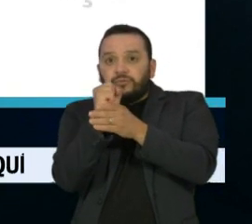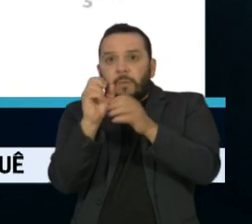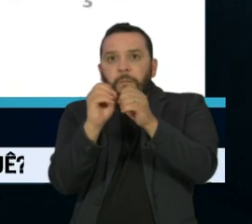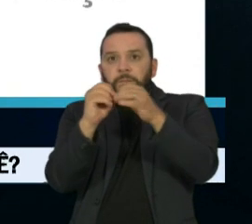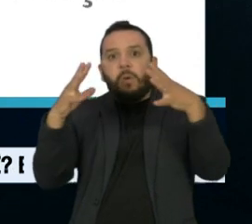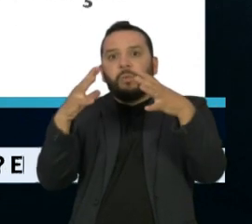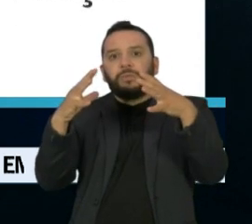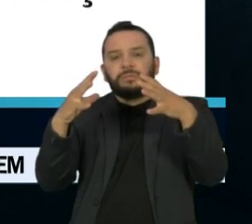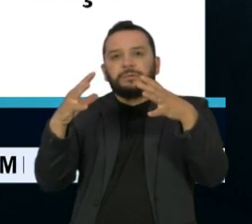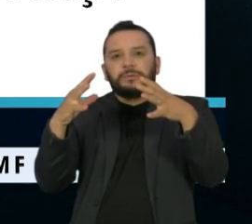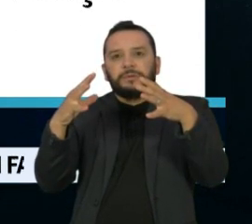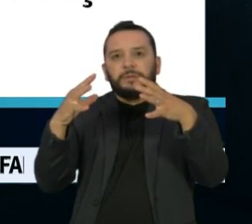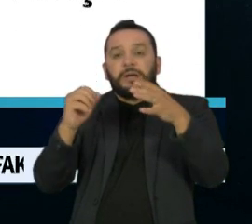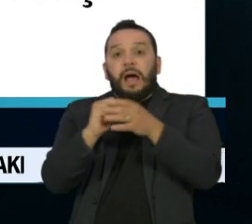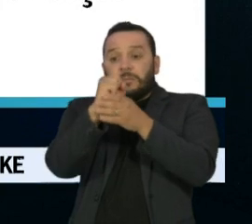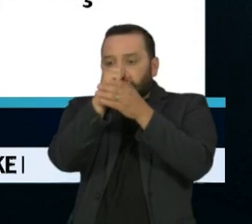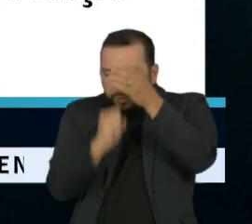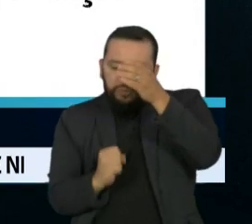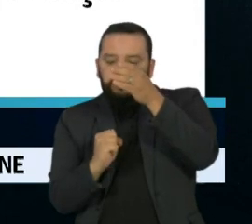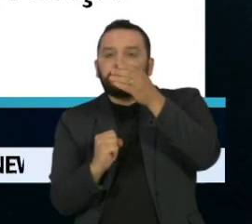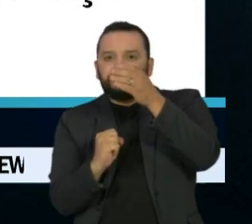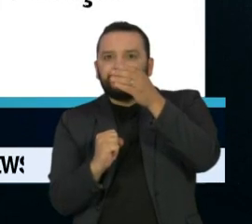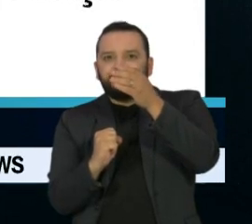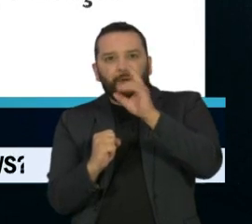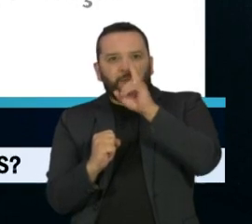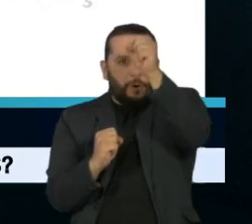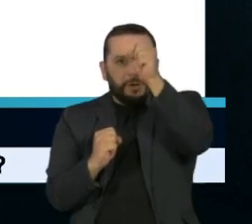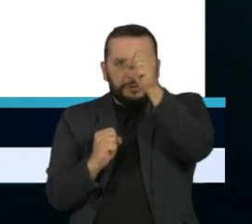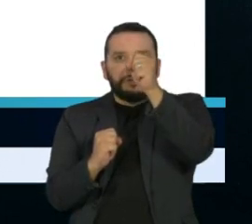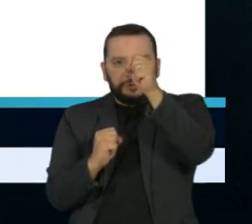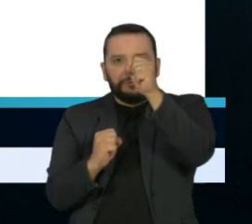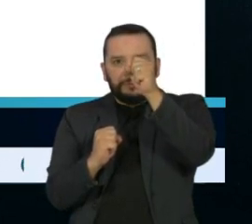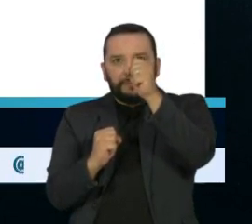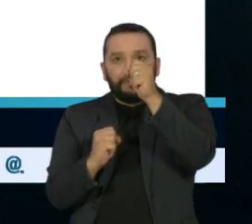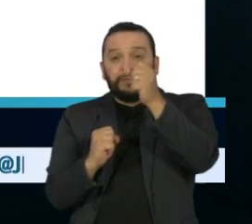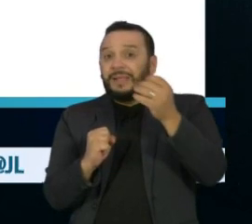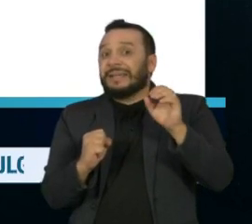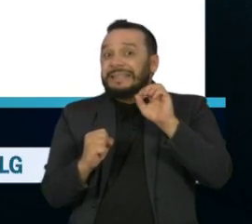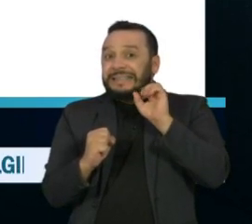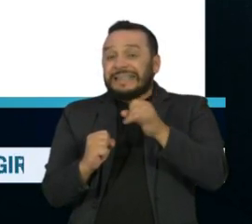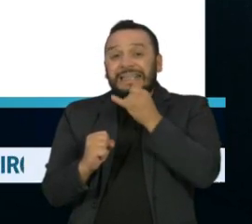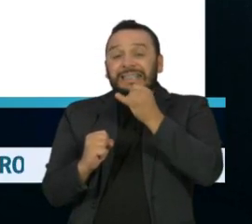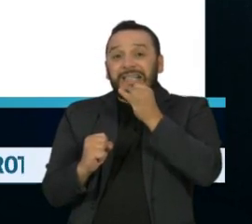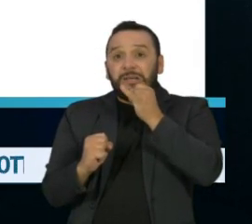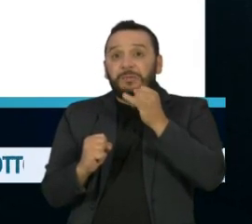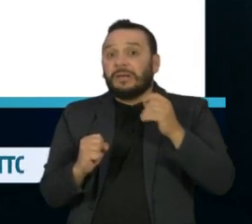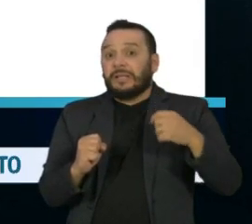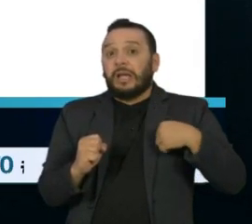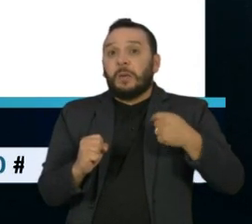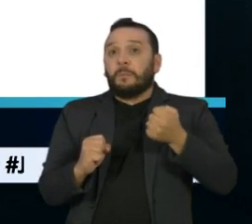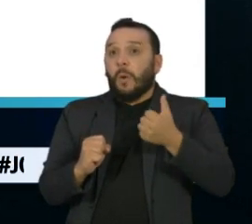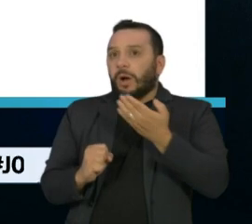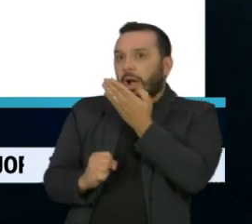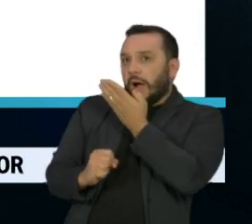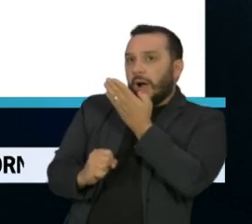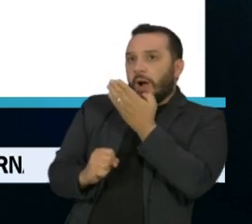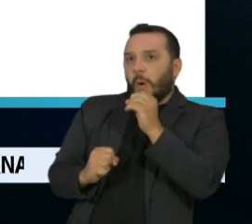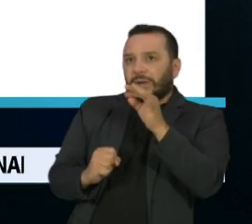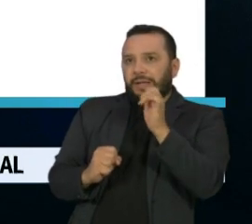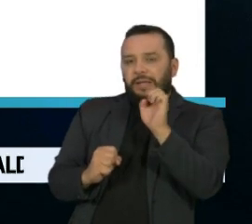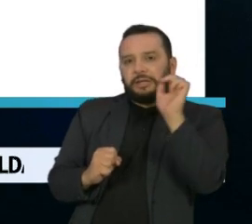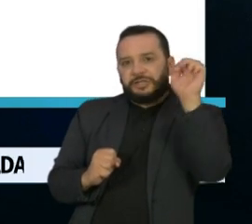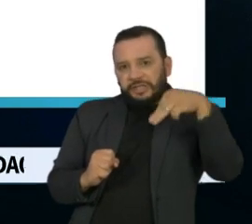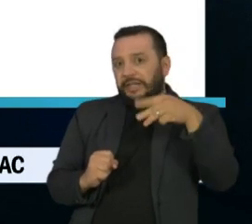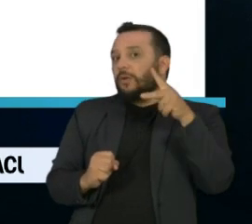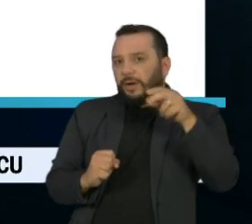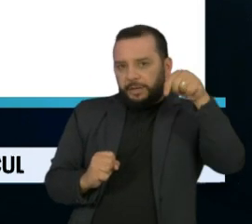acontece num ponto onde o pistão é impulsionado com mais força para baixo. Agora, se a gasolina tem pouca octanagem, como acontecia